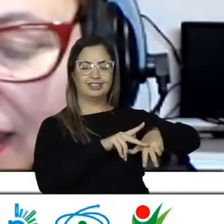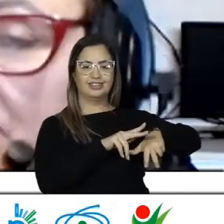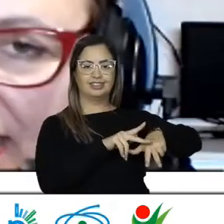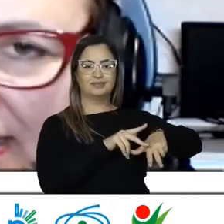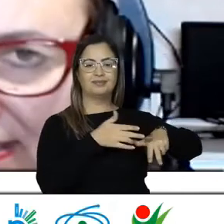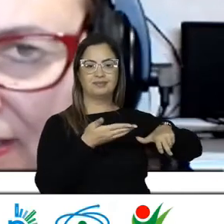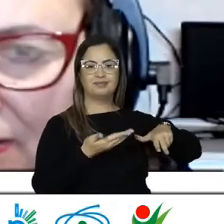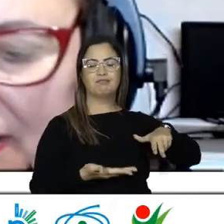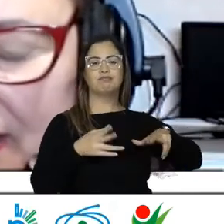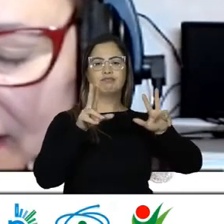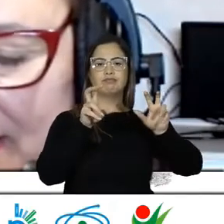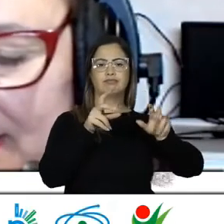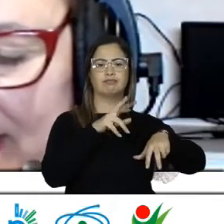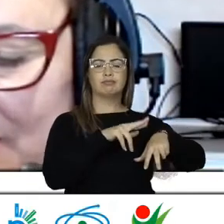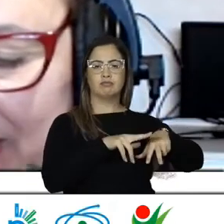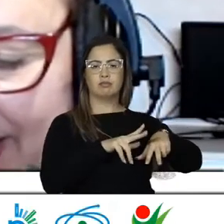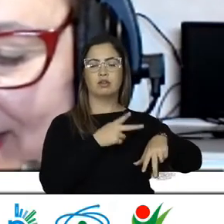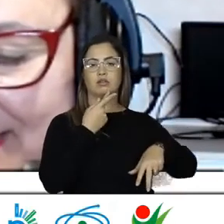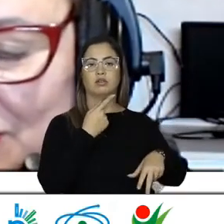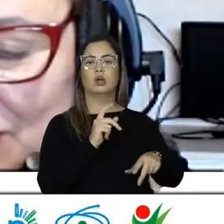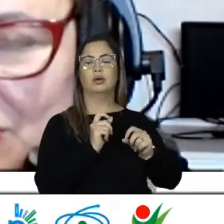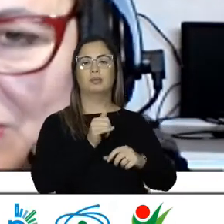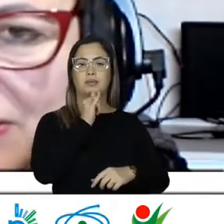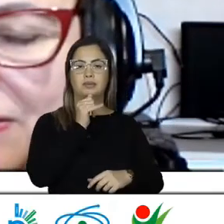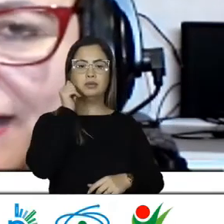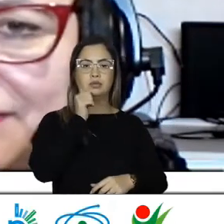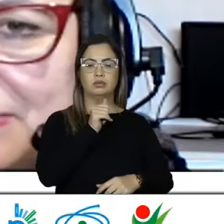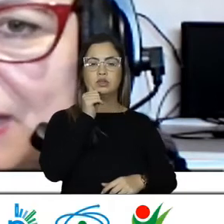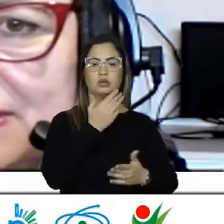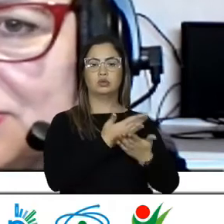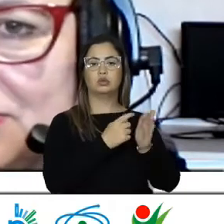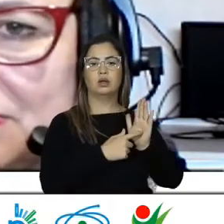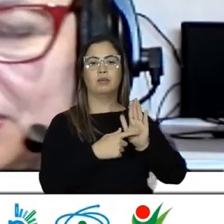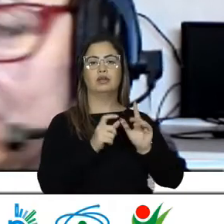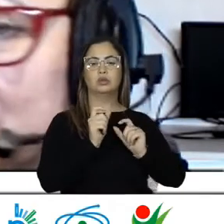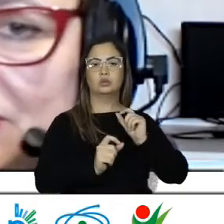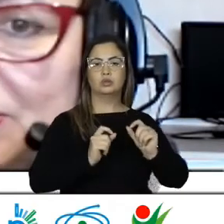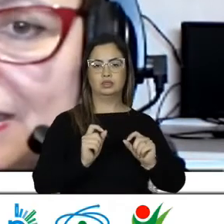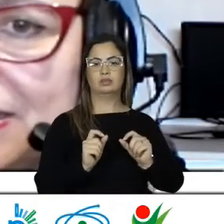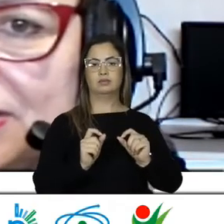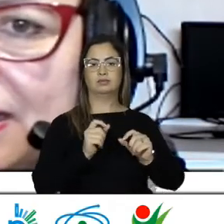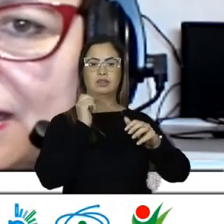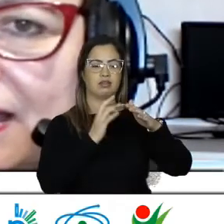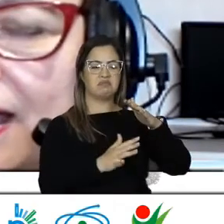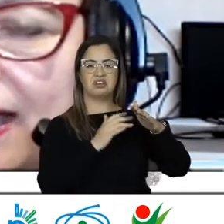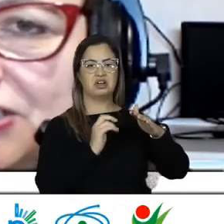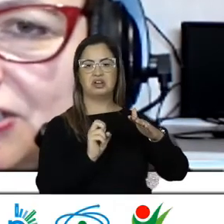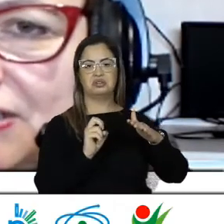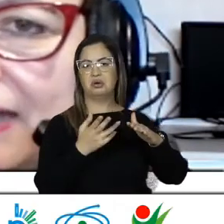Eu diria assim Que se as mulheres Os estudos mostram Cada vez mais isso Migrante ou não migrante